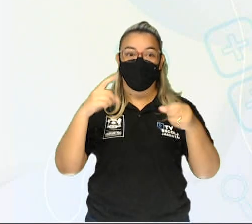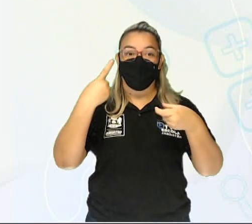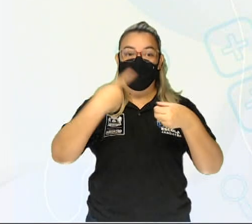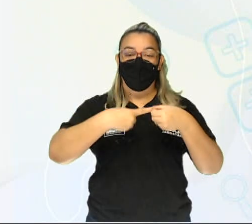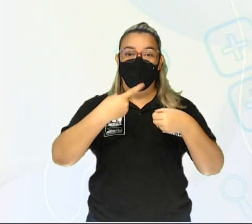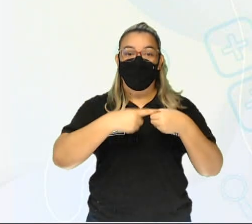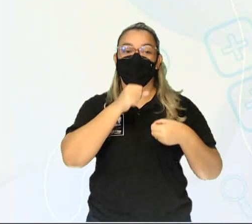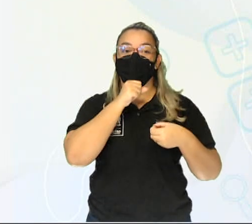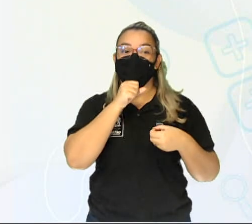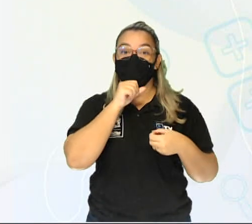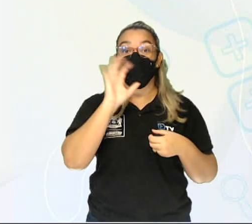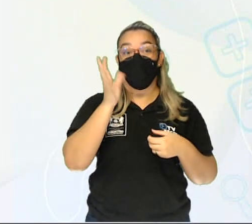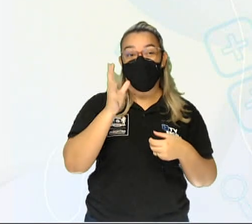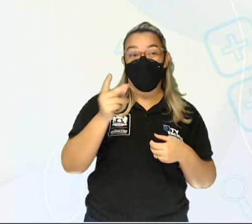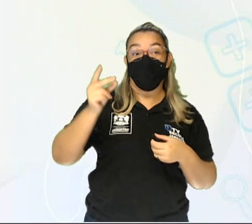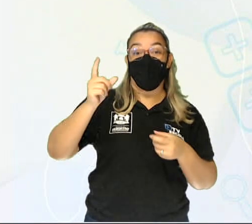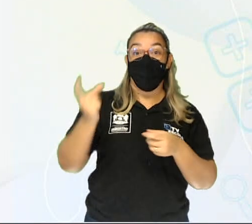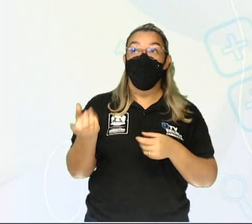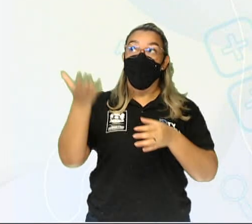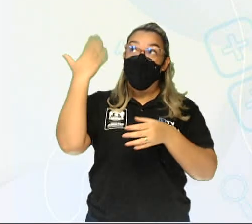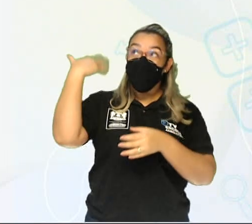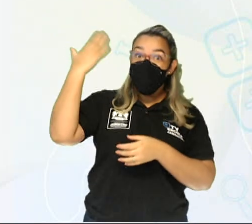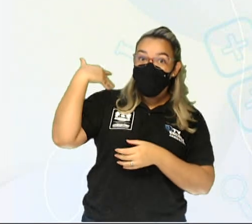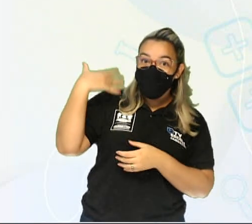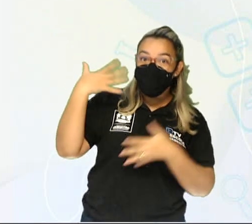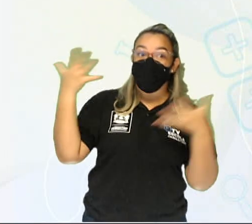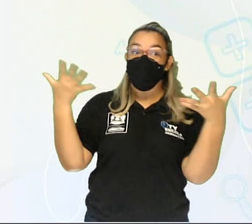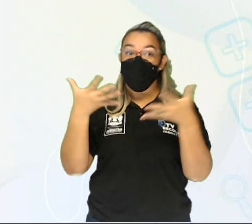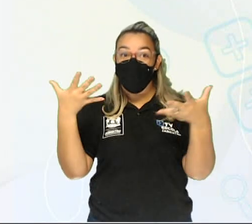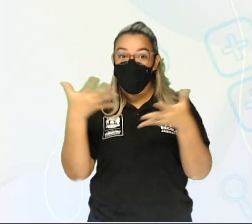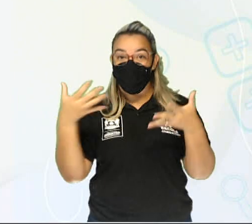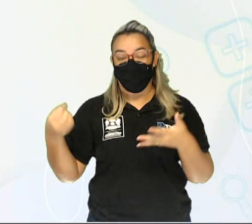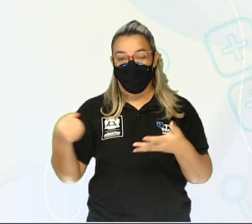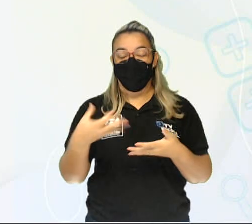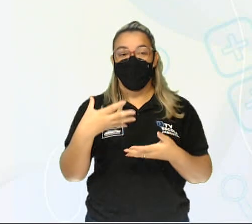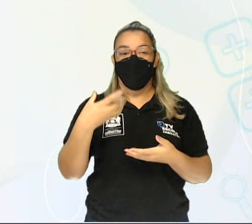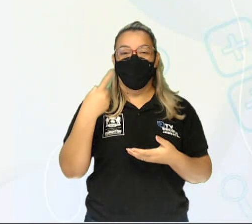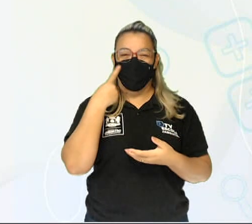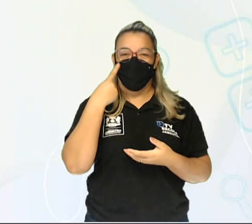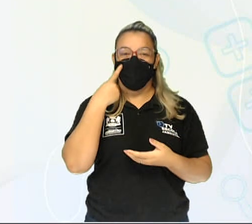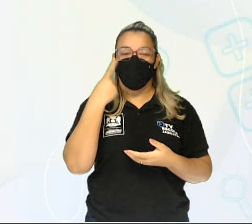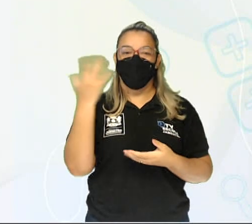como ela era antes e como ela está mais recentemente.